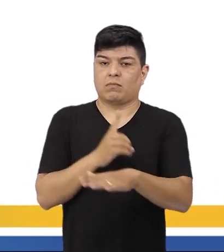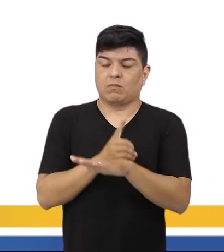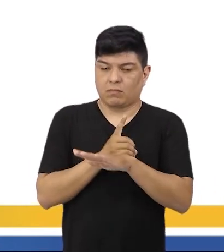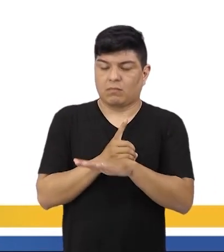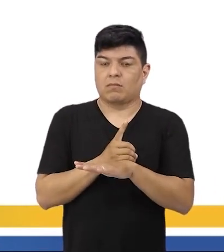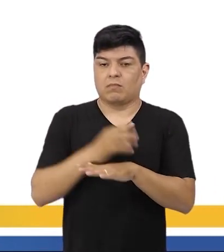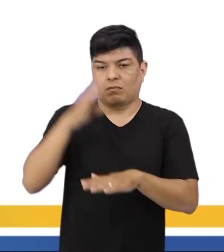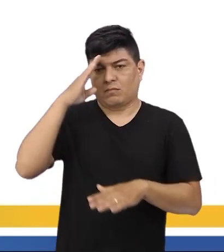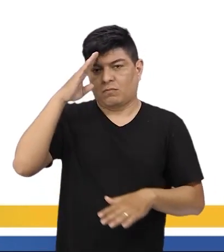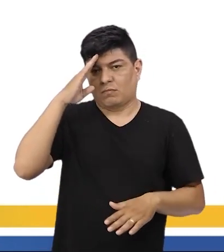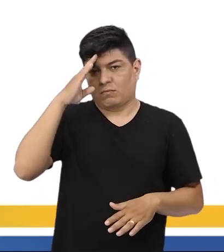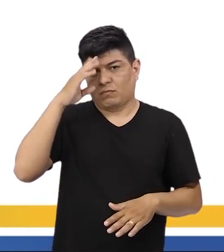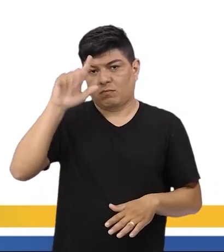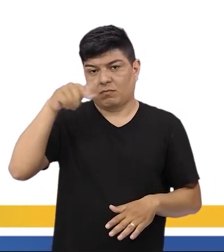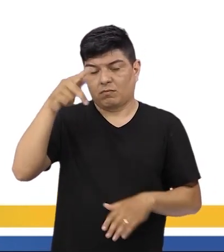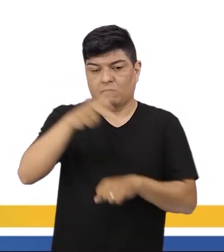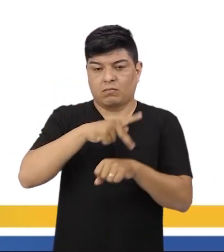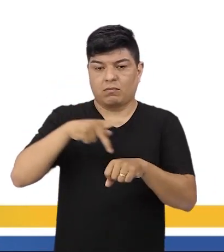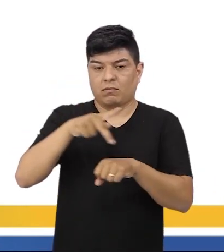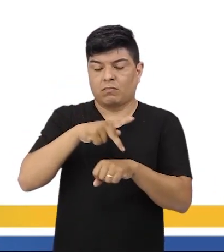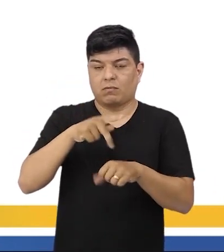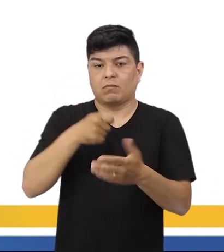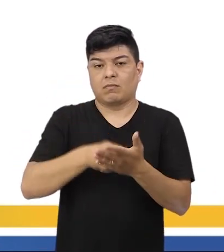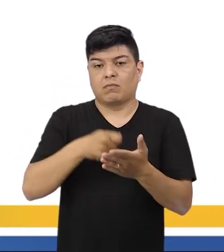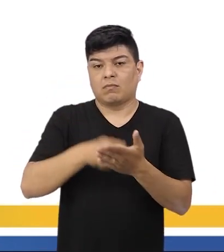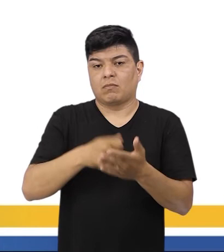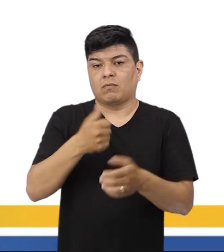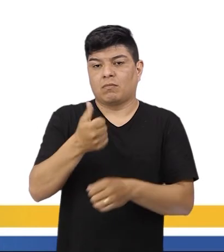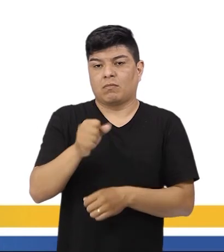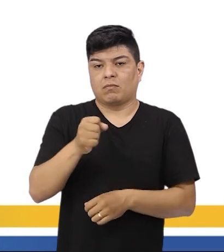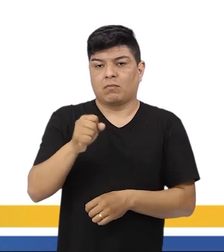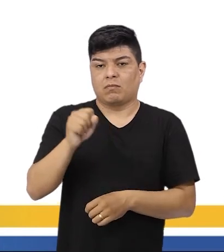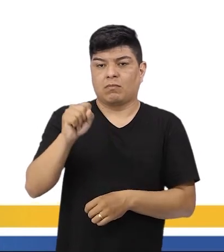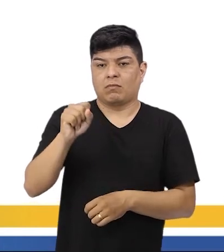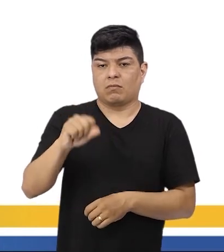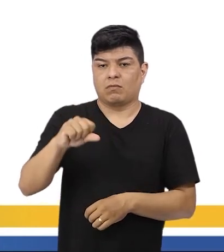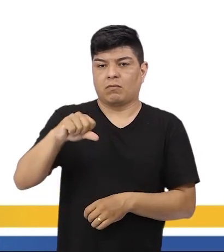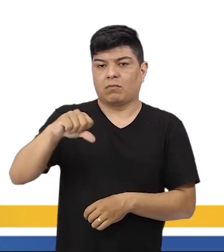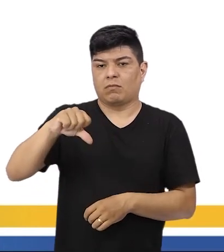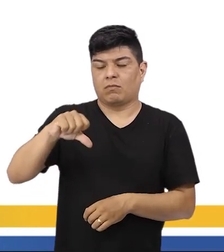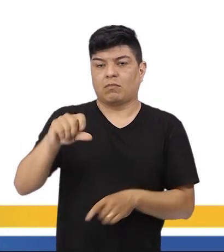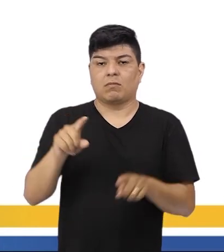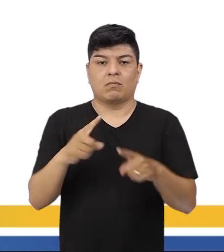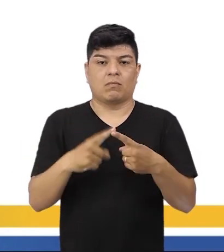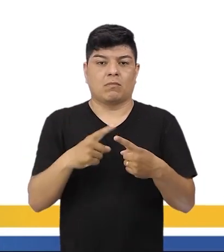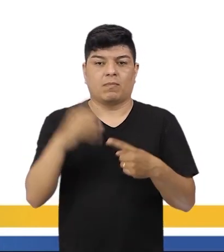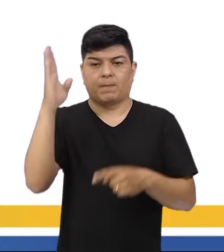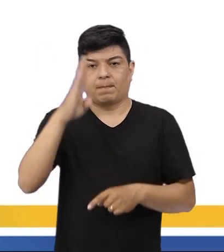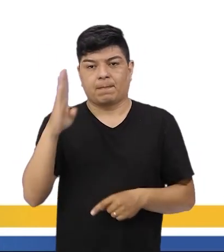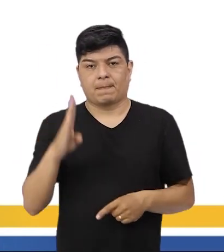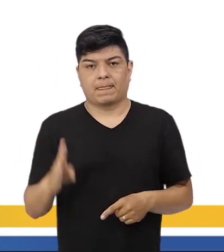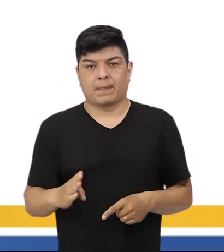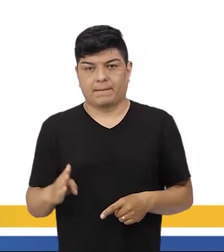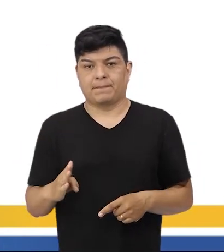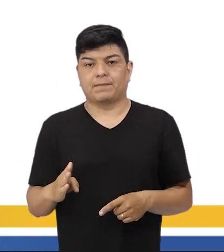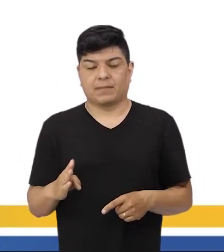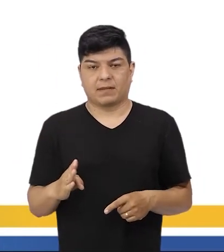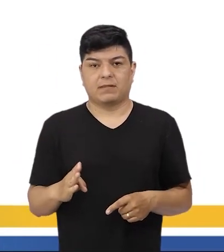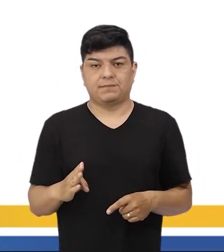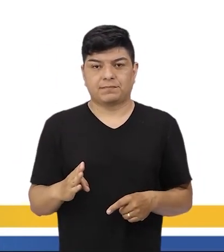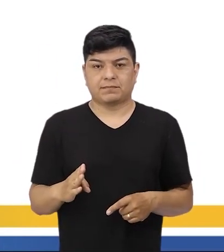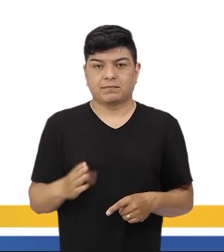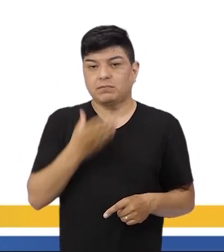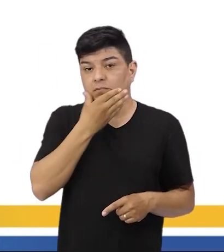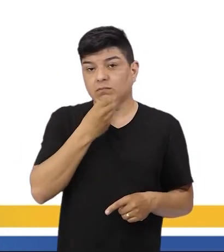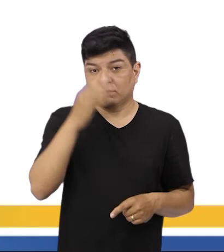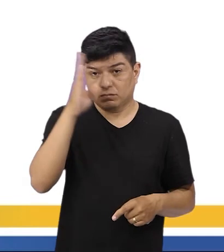militarismo e o estrangeirismo na fórmula implantada em 1889. Isso porque o Brasil, o porquê o Brasil